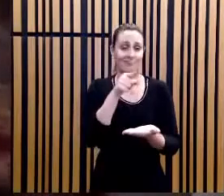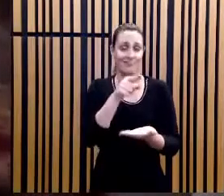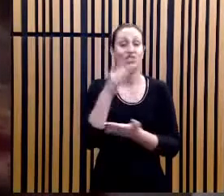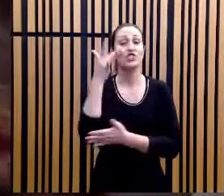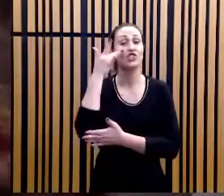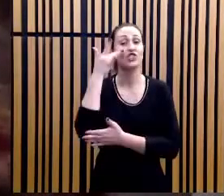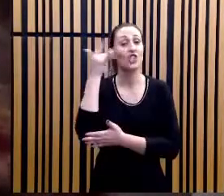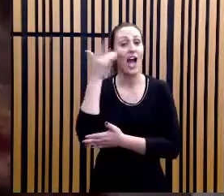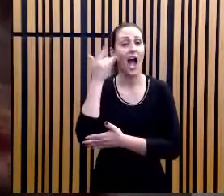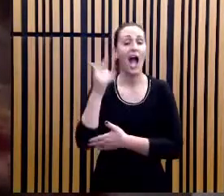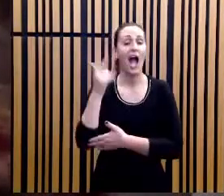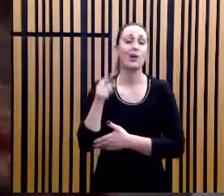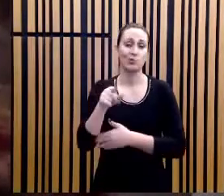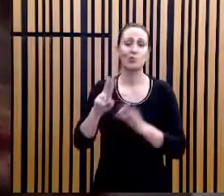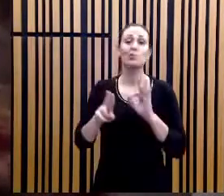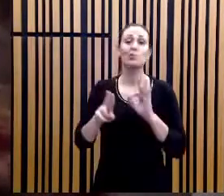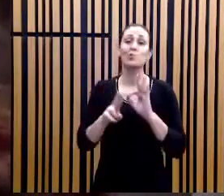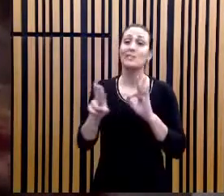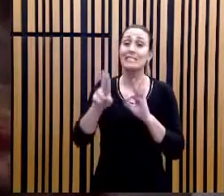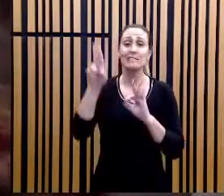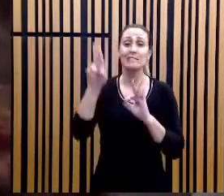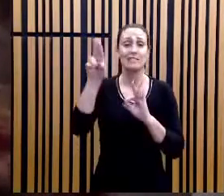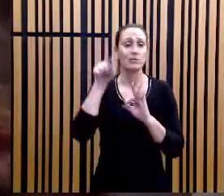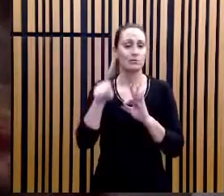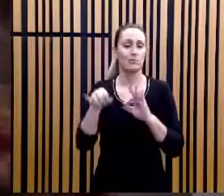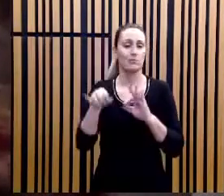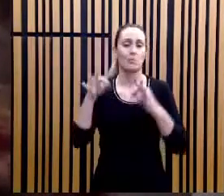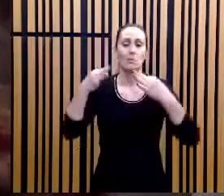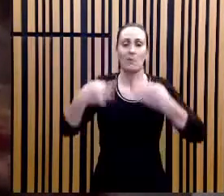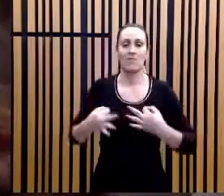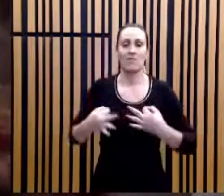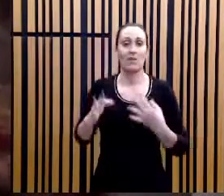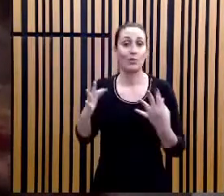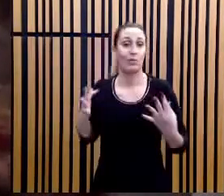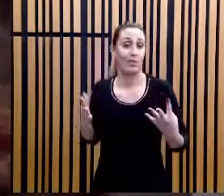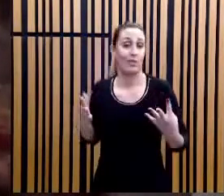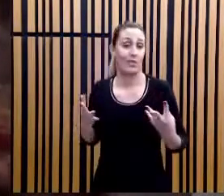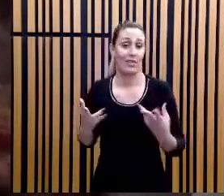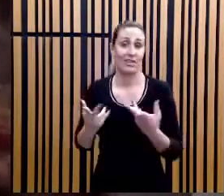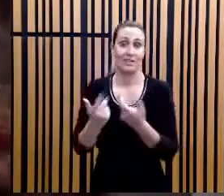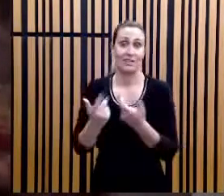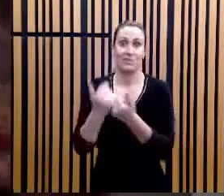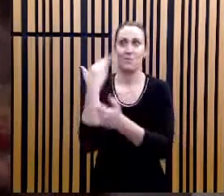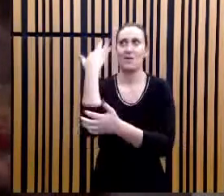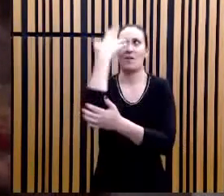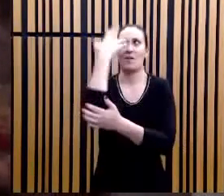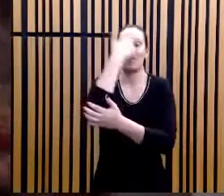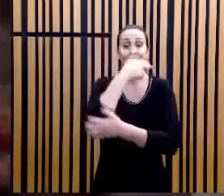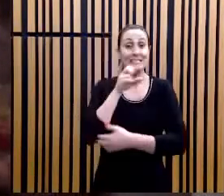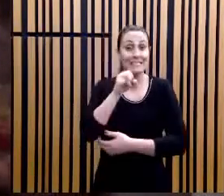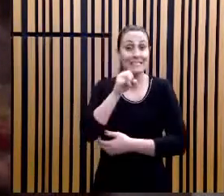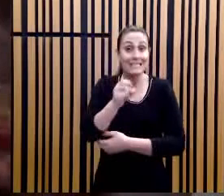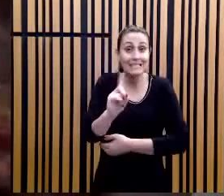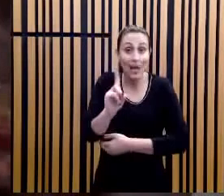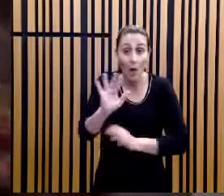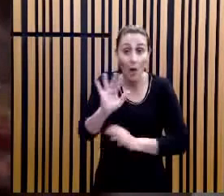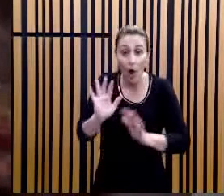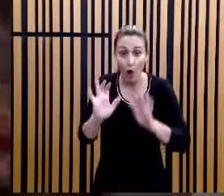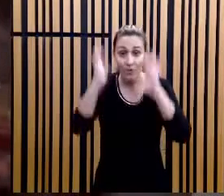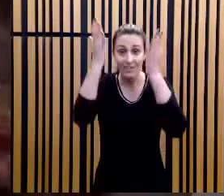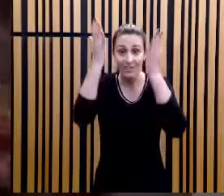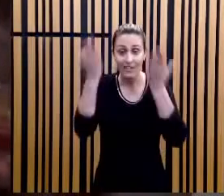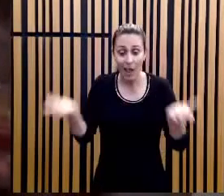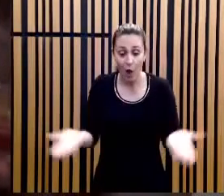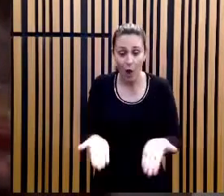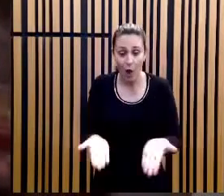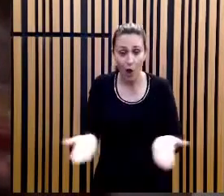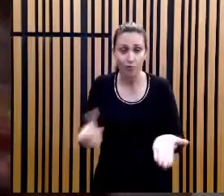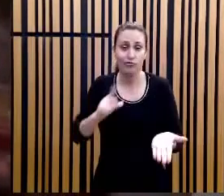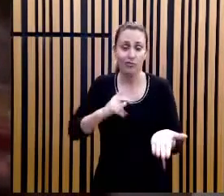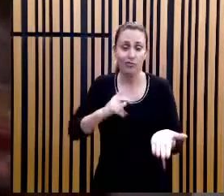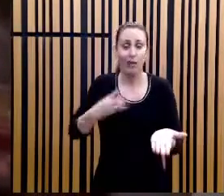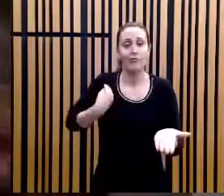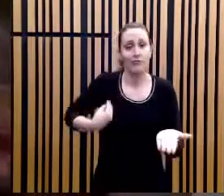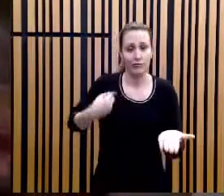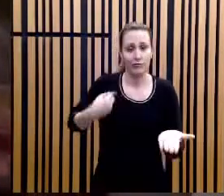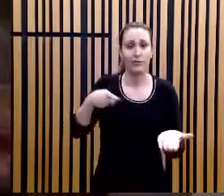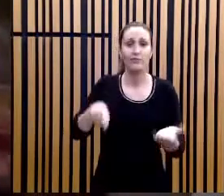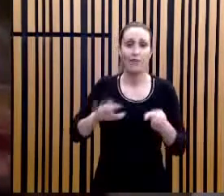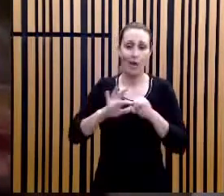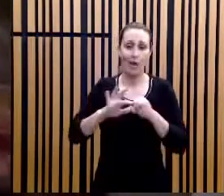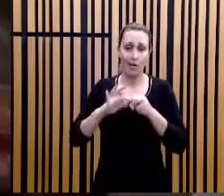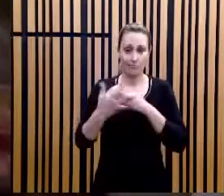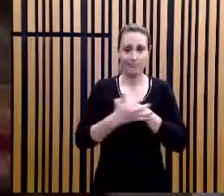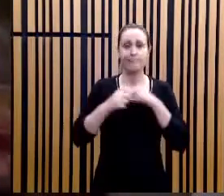lindo e maravilhoso, onde eu certamente estaria, não fossem os dias miseráveis, pandêmicos que nós estamos vivendo.